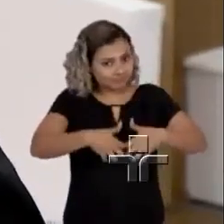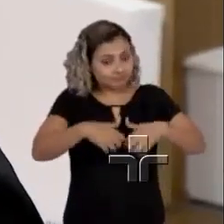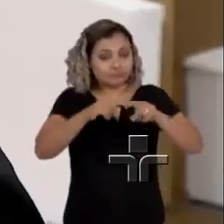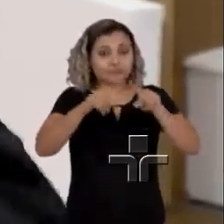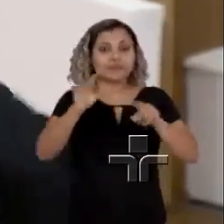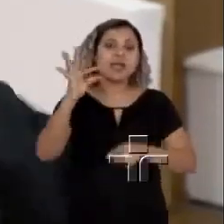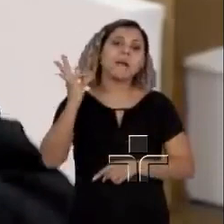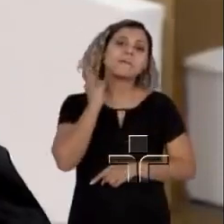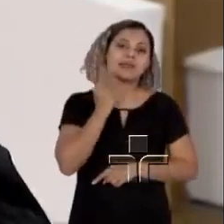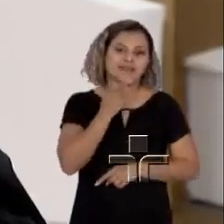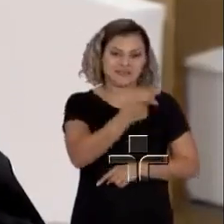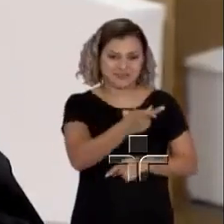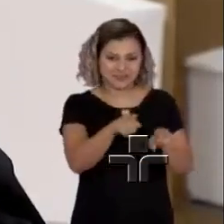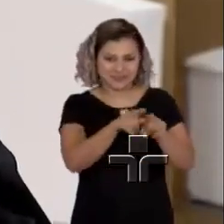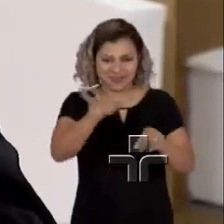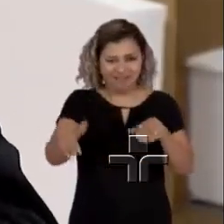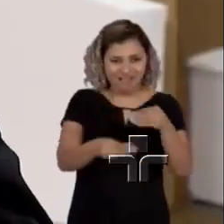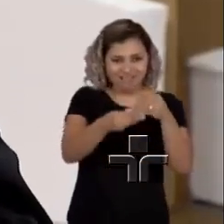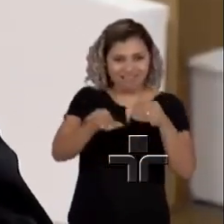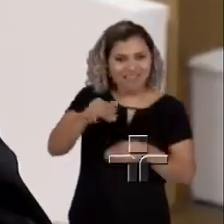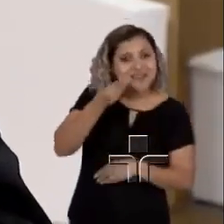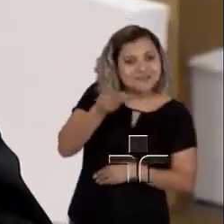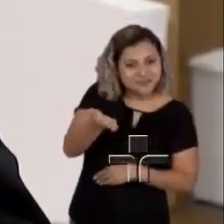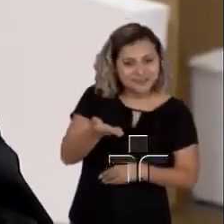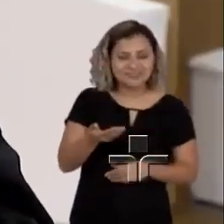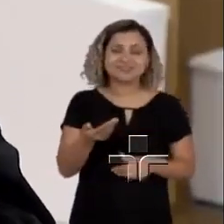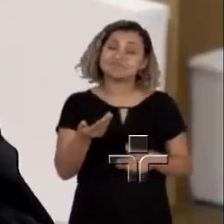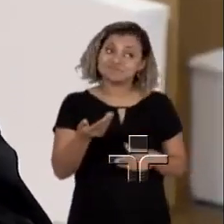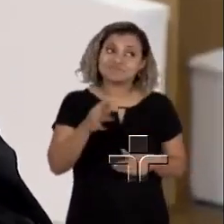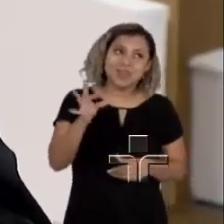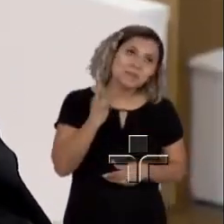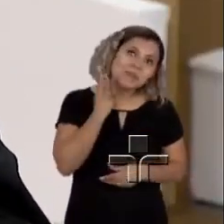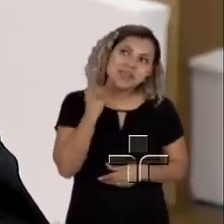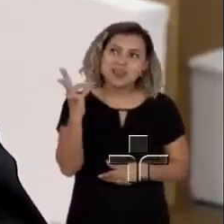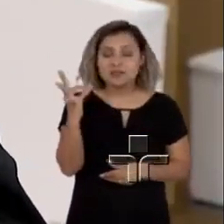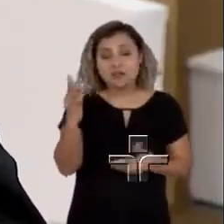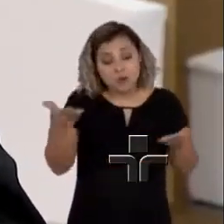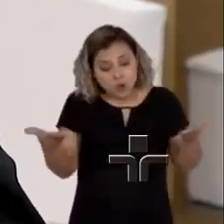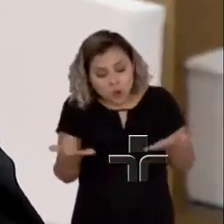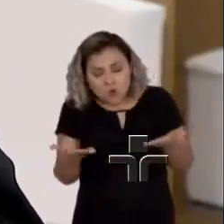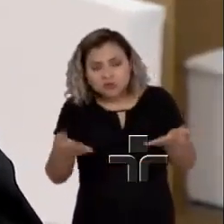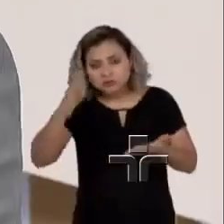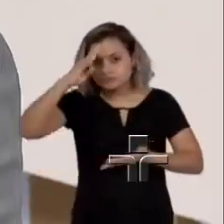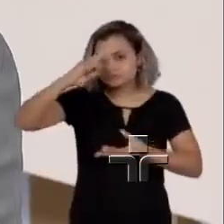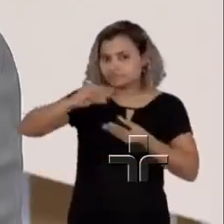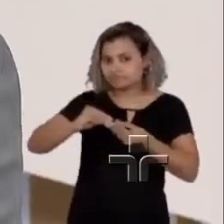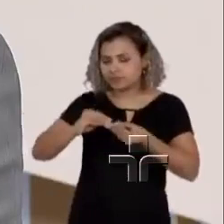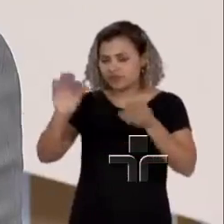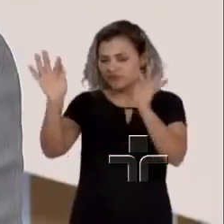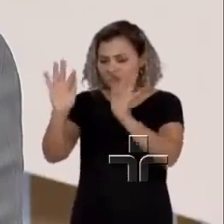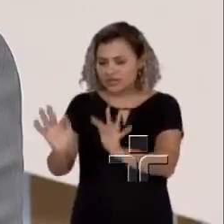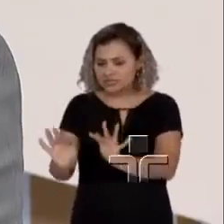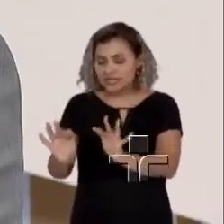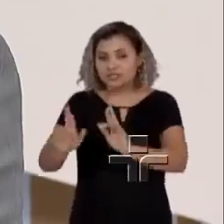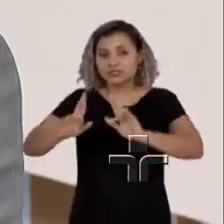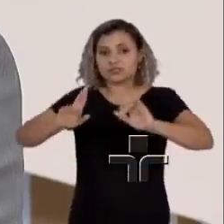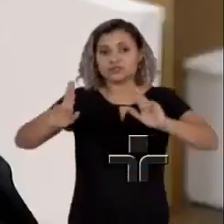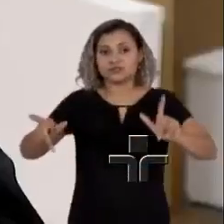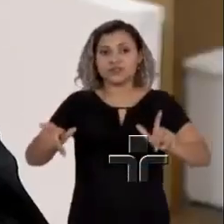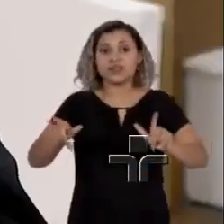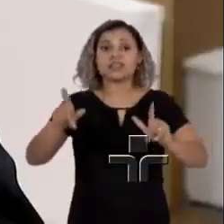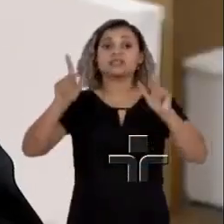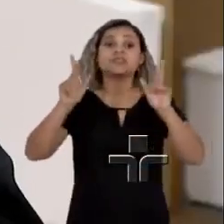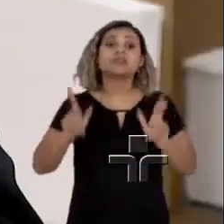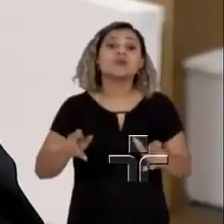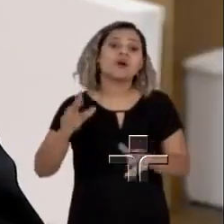abelha que o Karnal falou e você pegou, eu tenho a impressão que, hoje, a gente tem um certo entendimento de felicidade, muito de colméia de abelha.